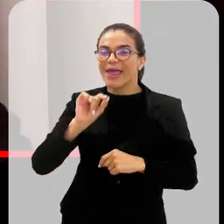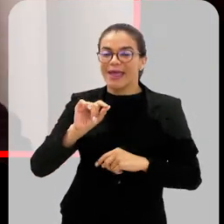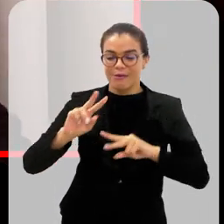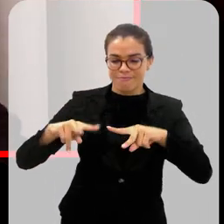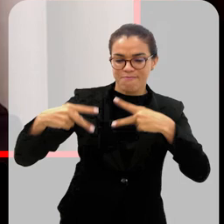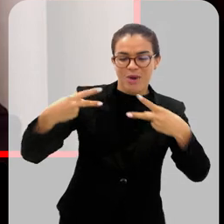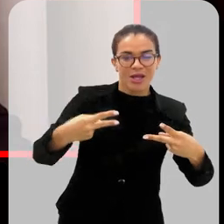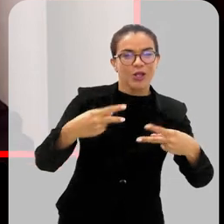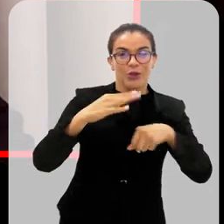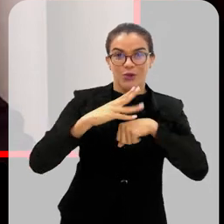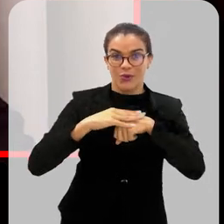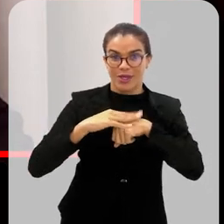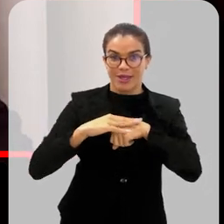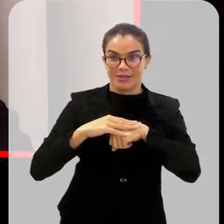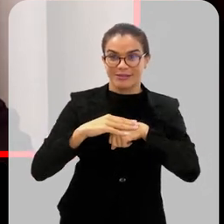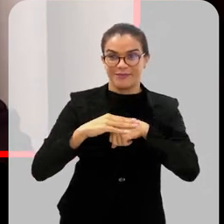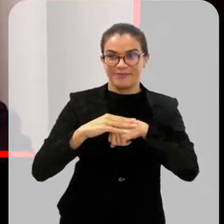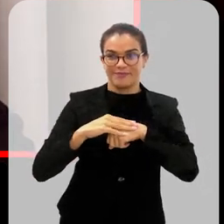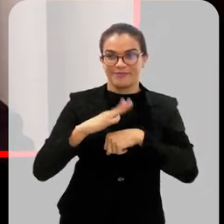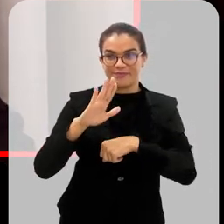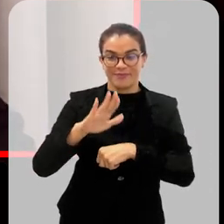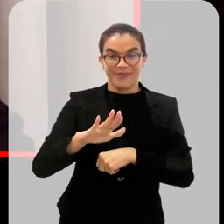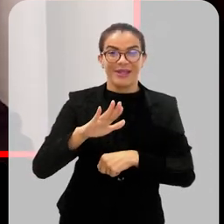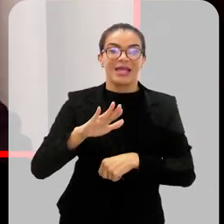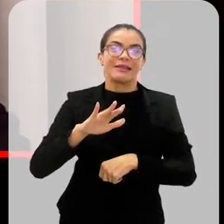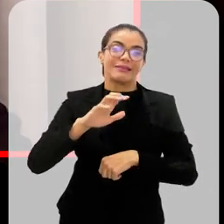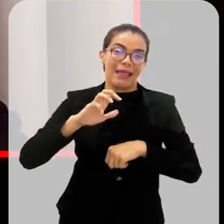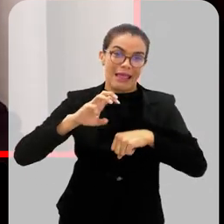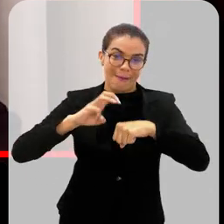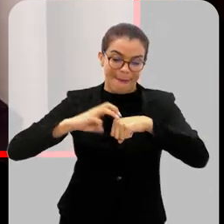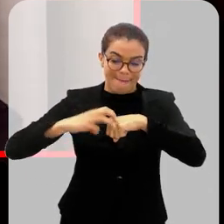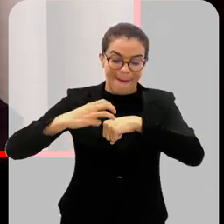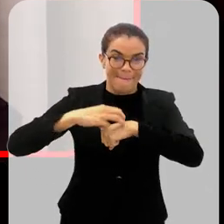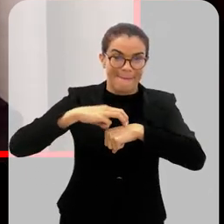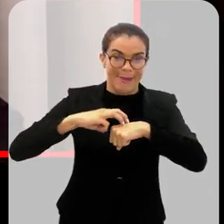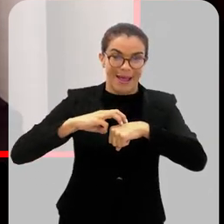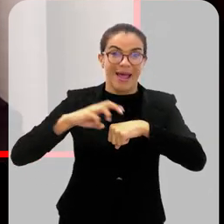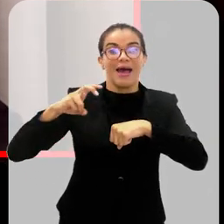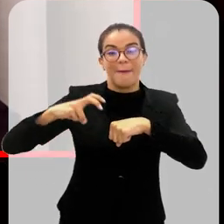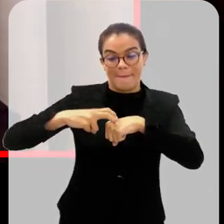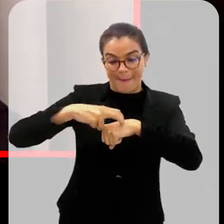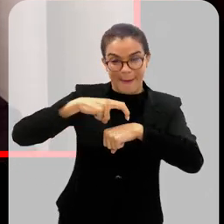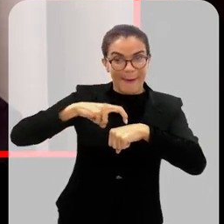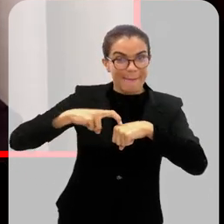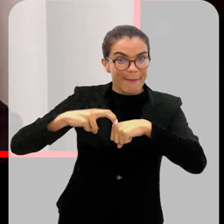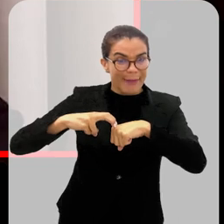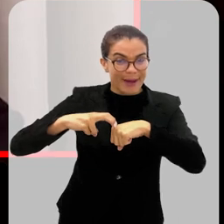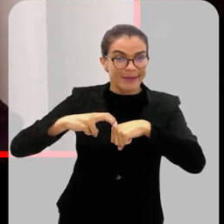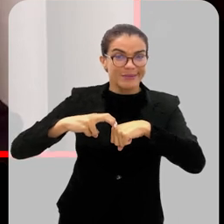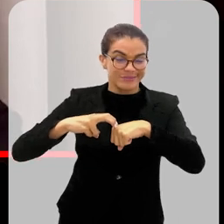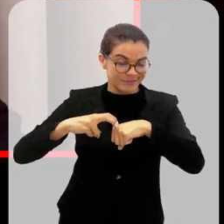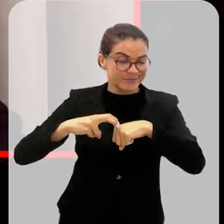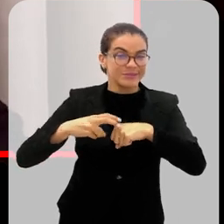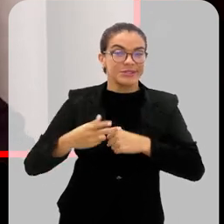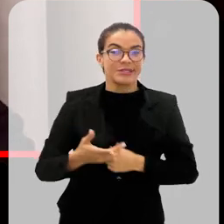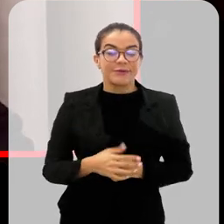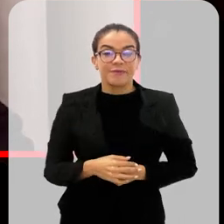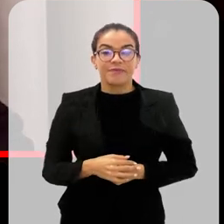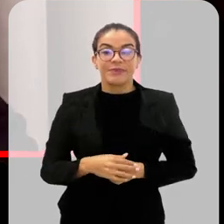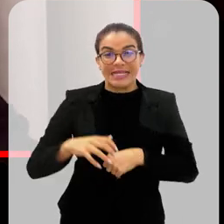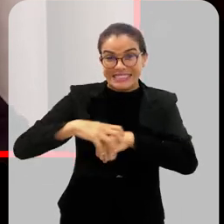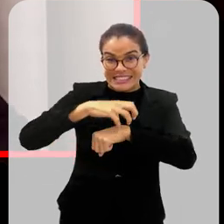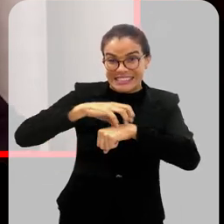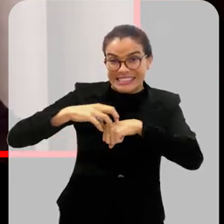Ele carrega, por exemplo, a febre, a chikungunya, a zika. Em alguns ambientes é